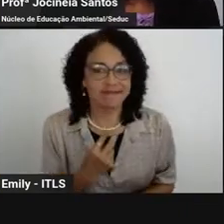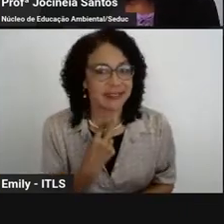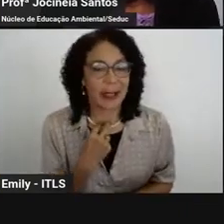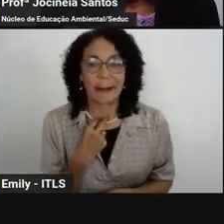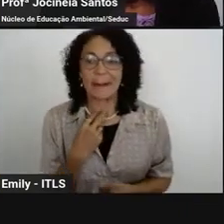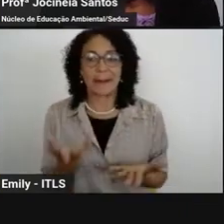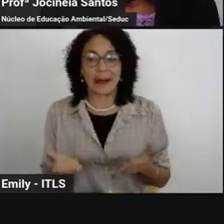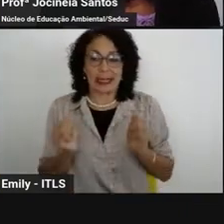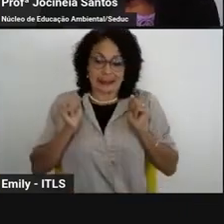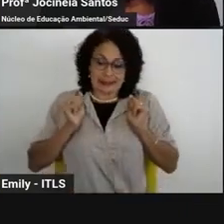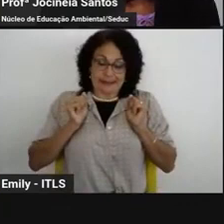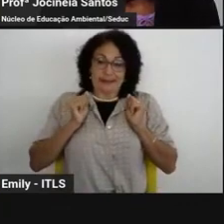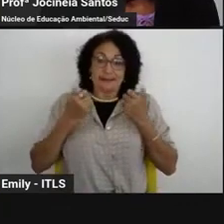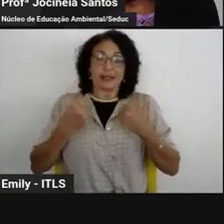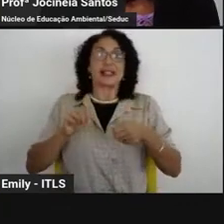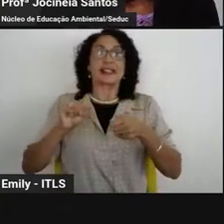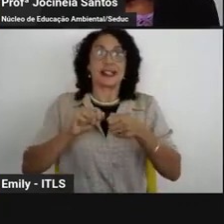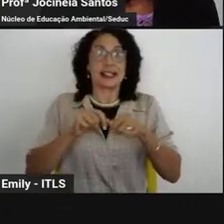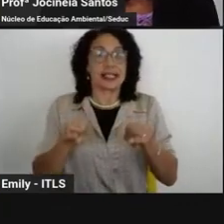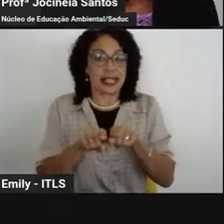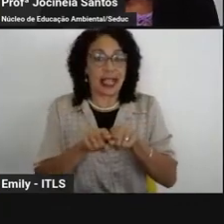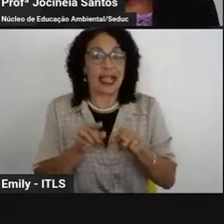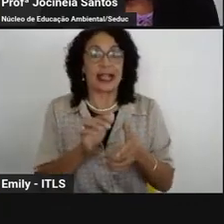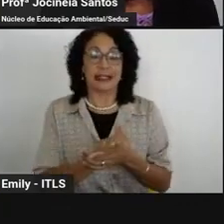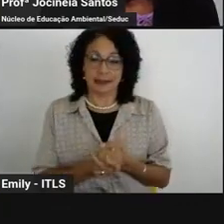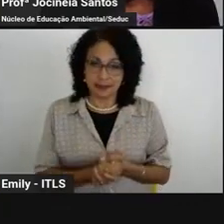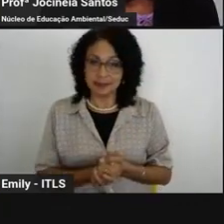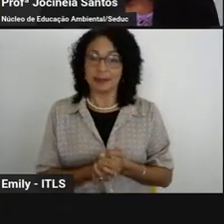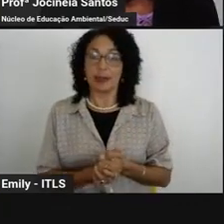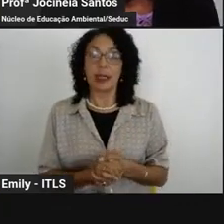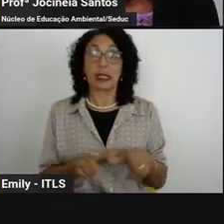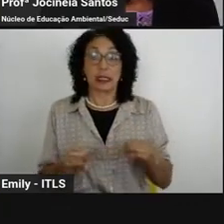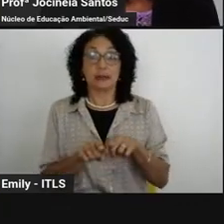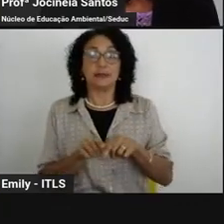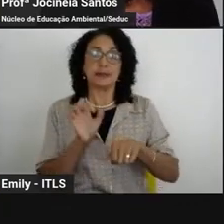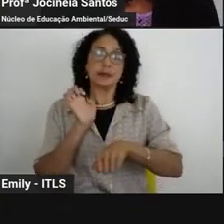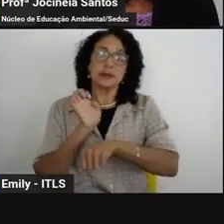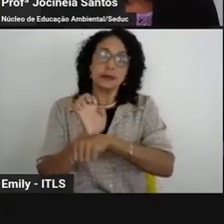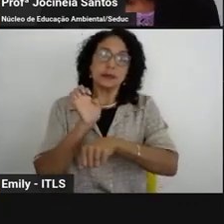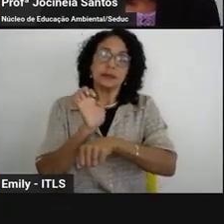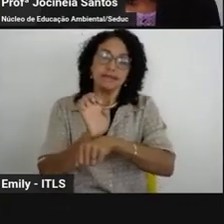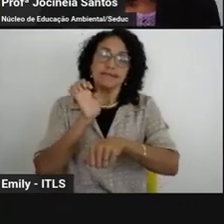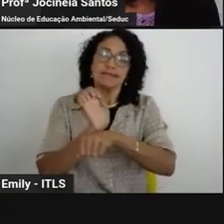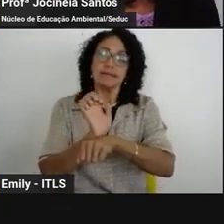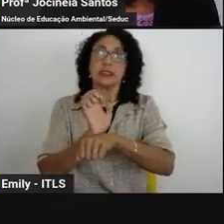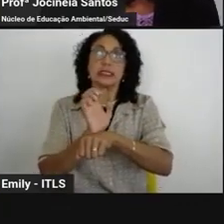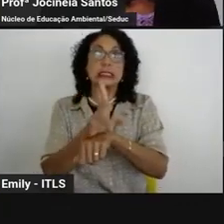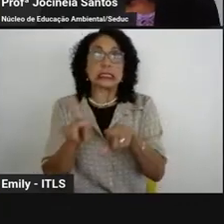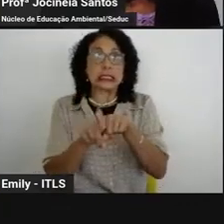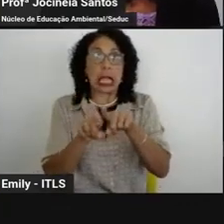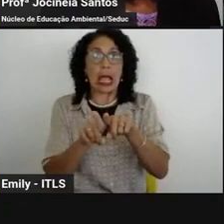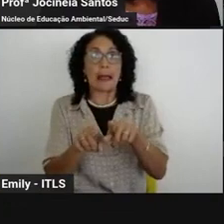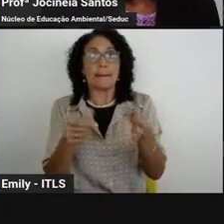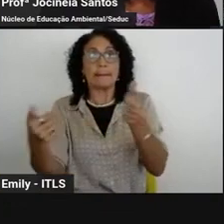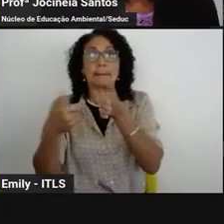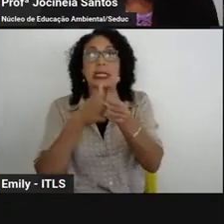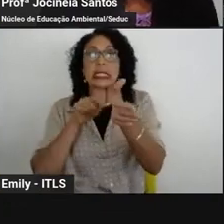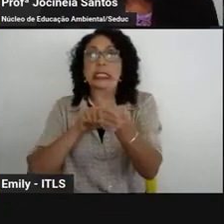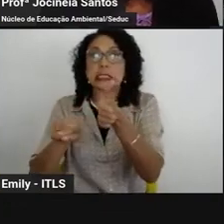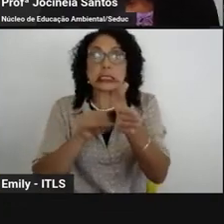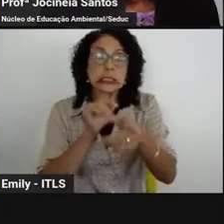fizemos um plantão pedagógico o objetivo desse plantão pedagógico era ouvir e auxiliar cada escola